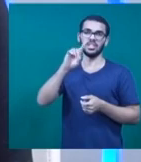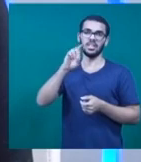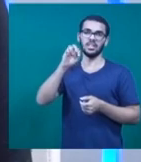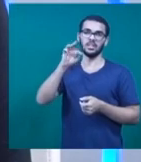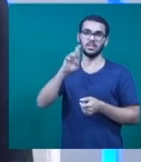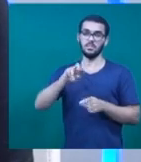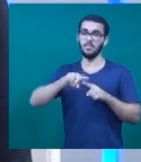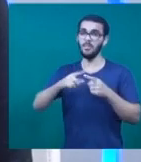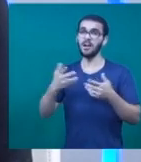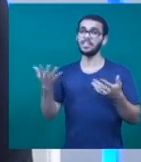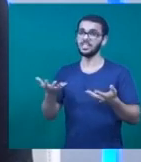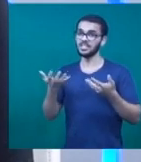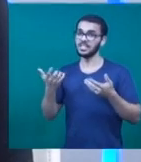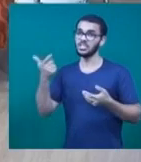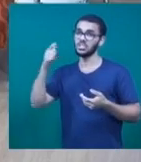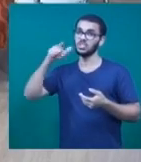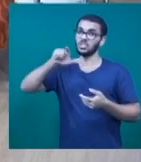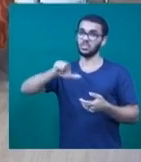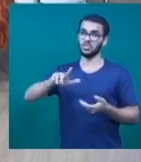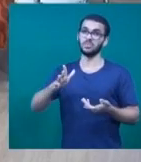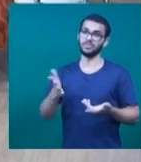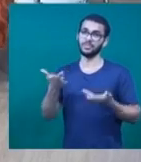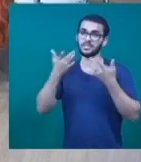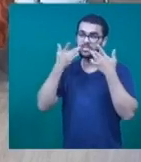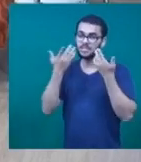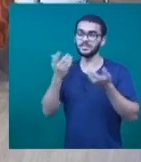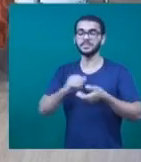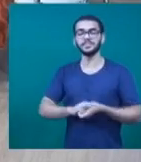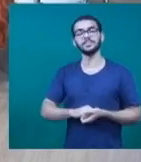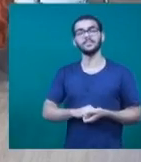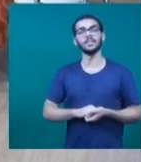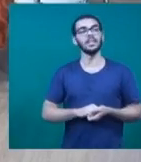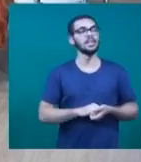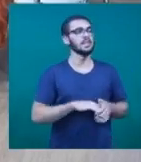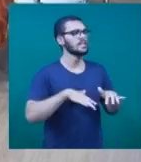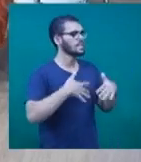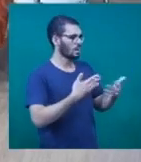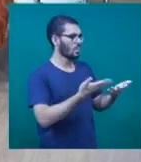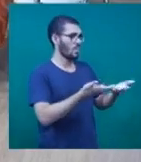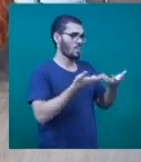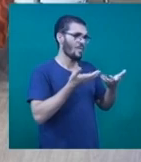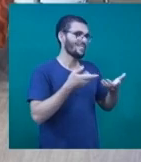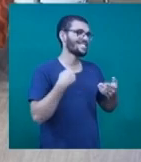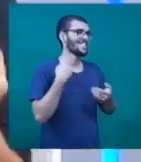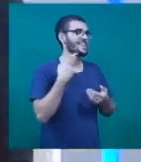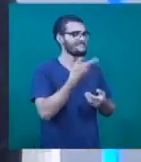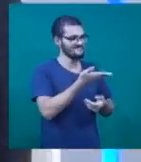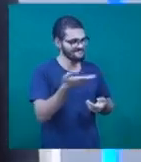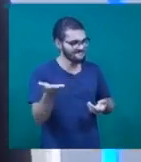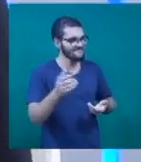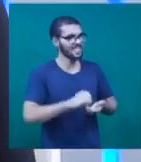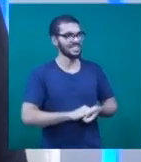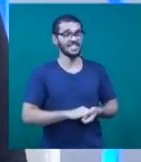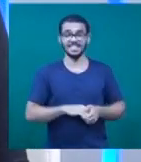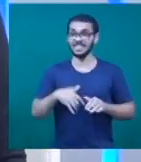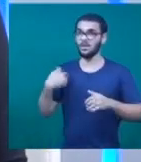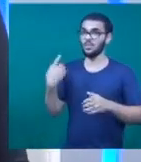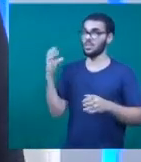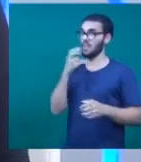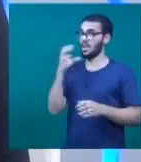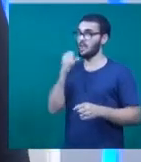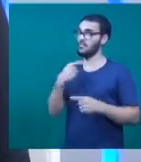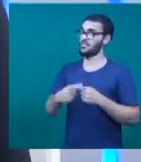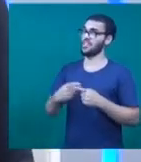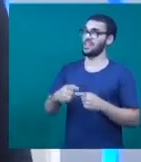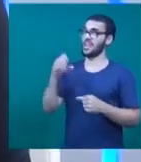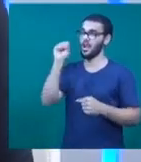voltar com o espetáculo. Kátia, faz o seu convite para quem está em casa. Logo mais, você tem que sair correndo já para o espetáculo. Eu já estou aqui apressadinha, porque agora, às